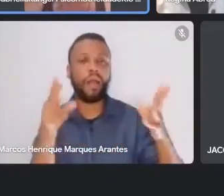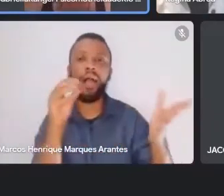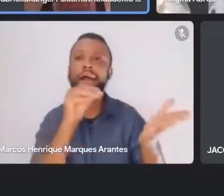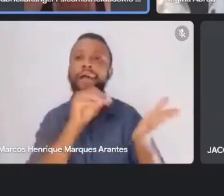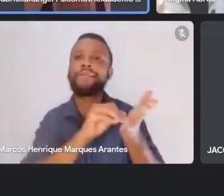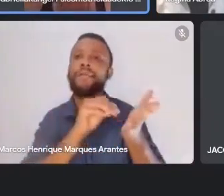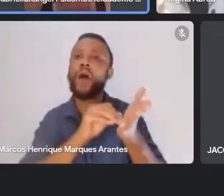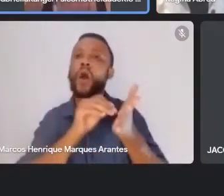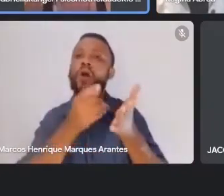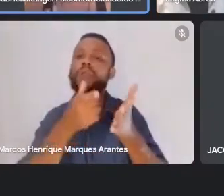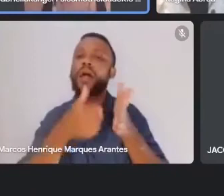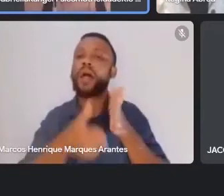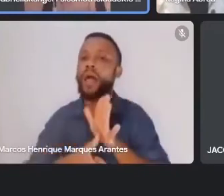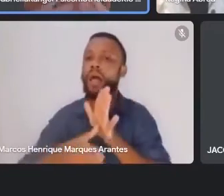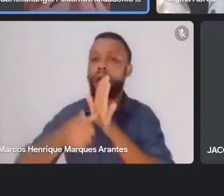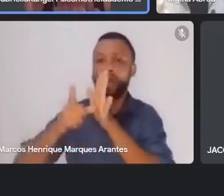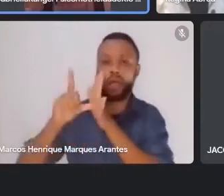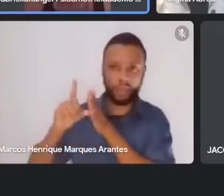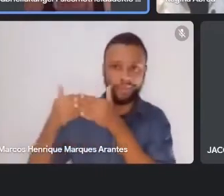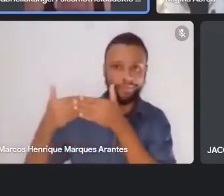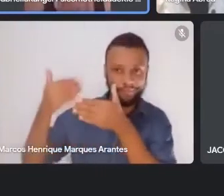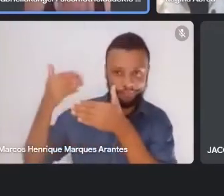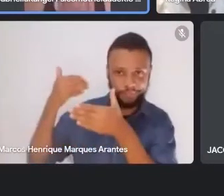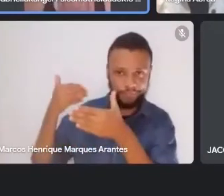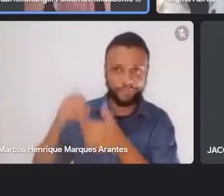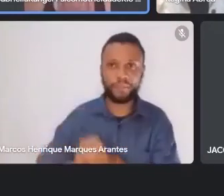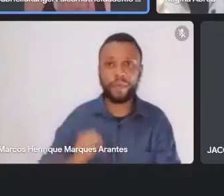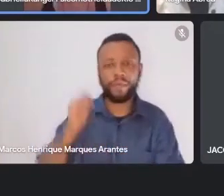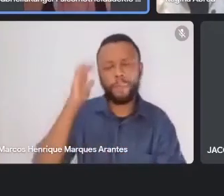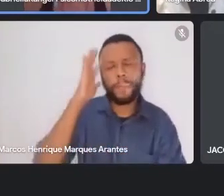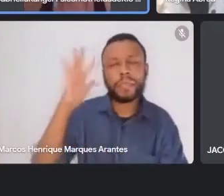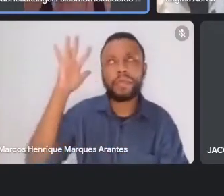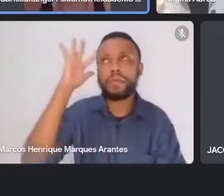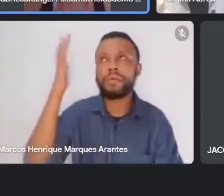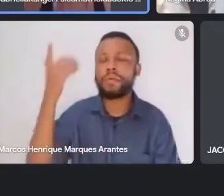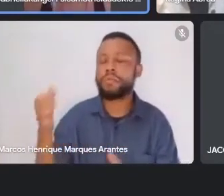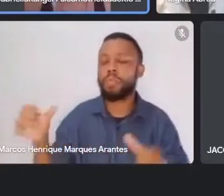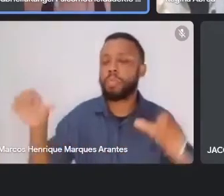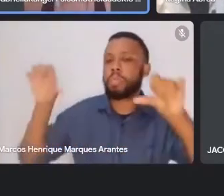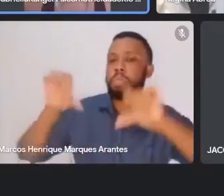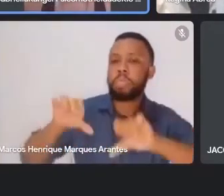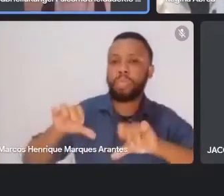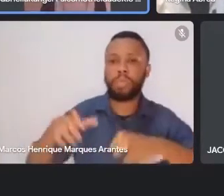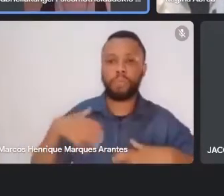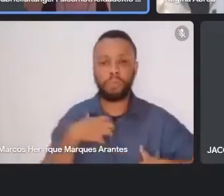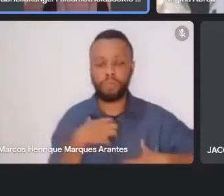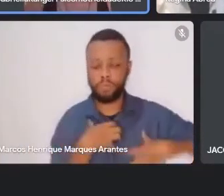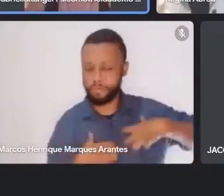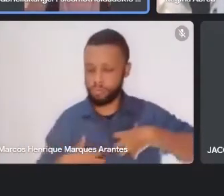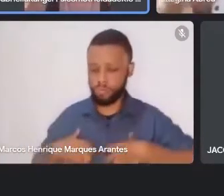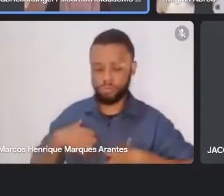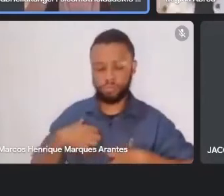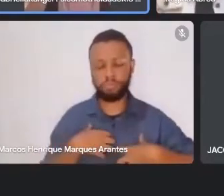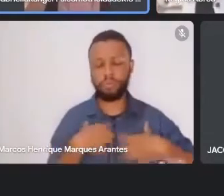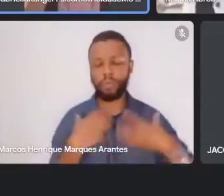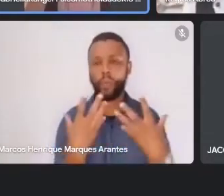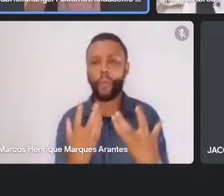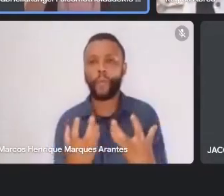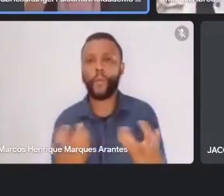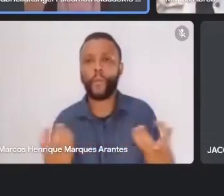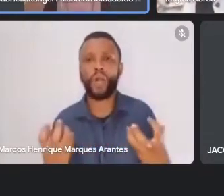Eu fico pensando que depois dessa desolação que nós estamos vivendo, né, gente, seja